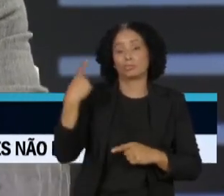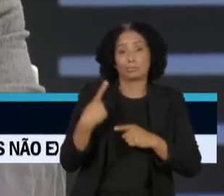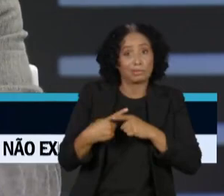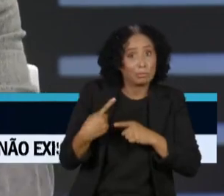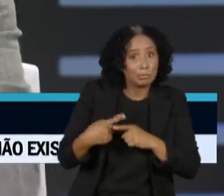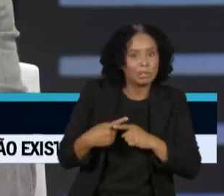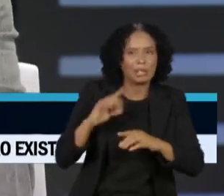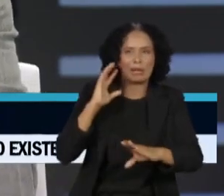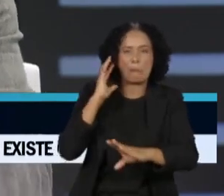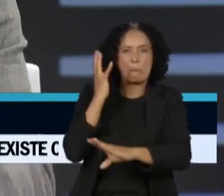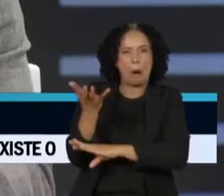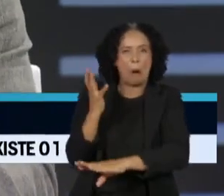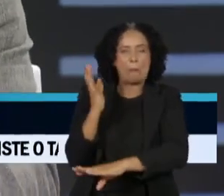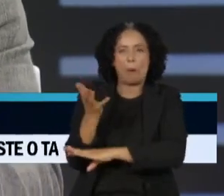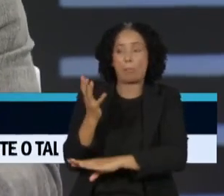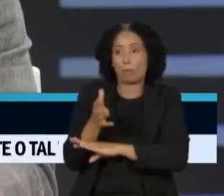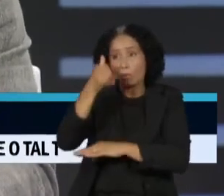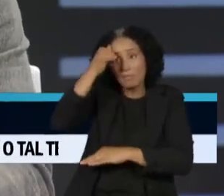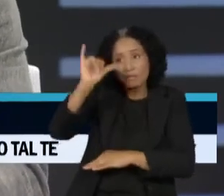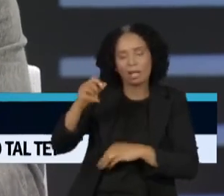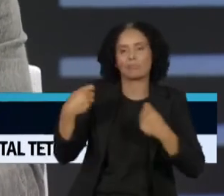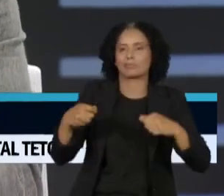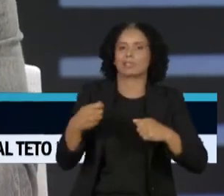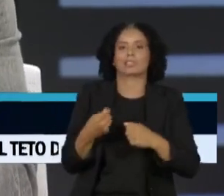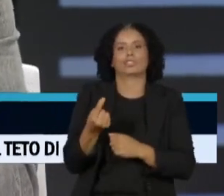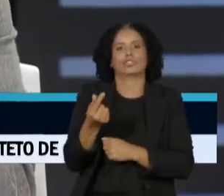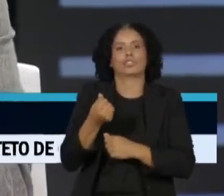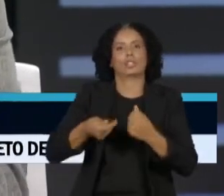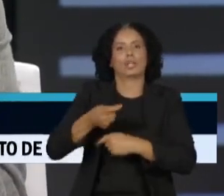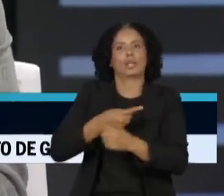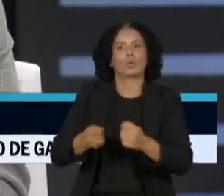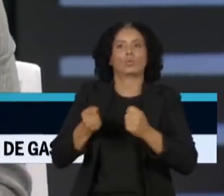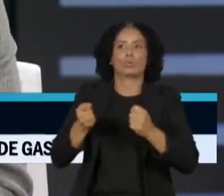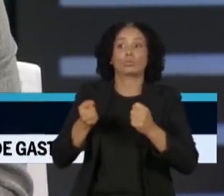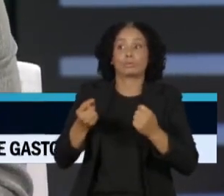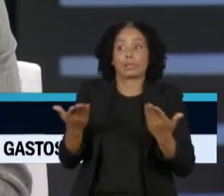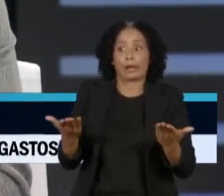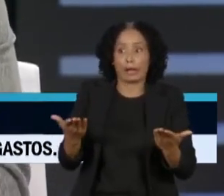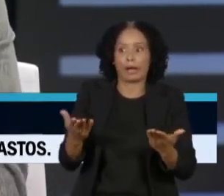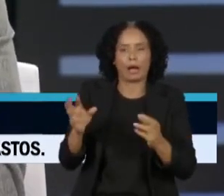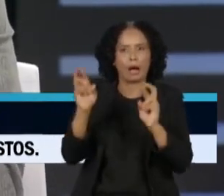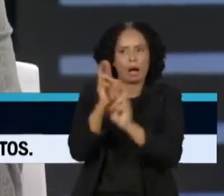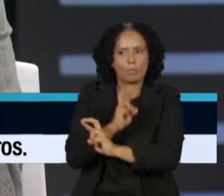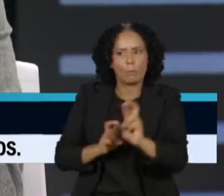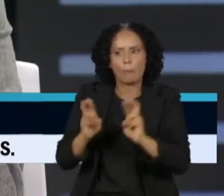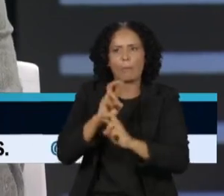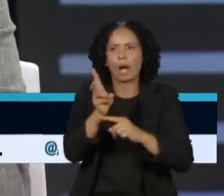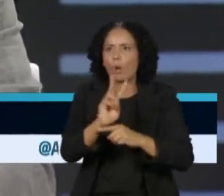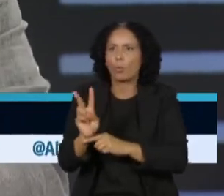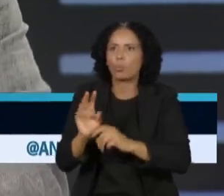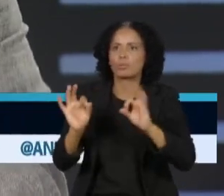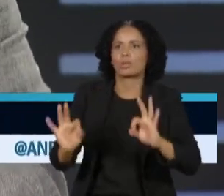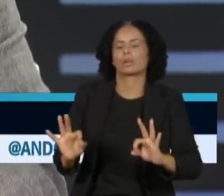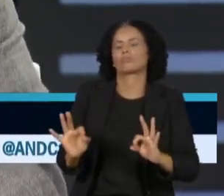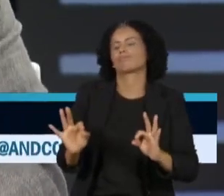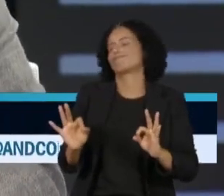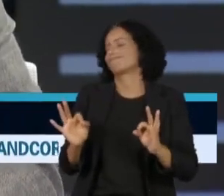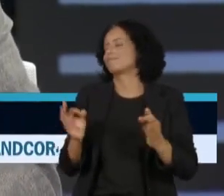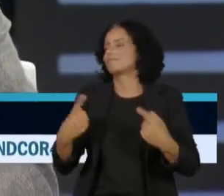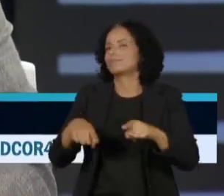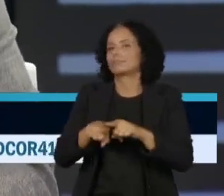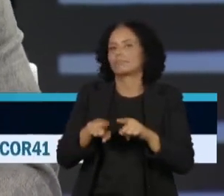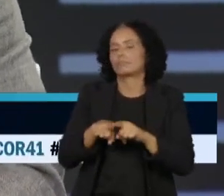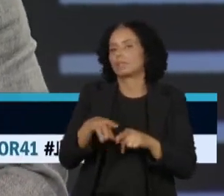grandes tarefas, você precisa economizar tudo. Agora, a gente não pode ter ilusão de que